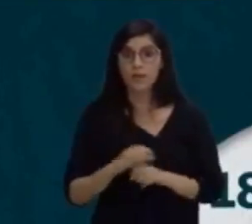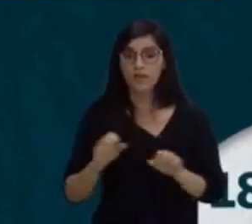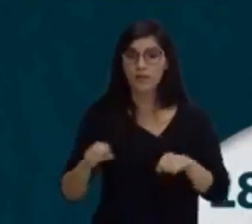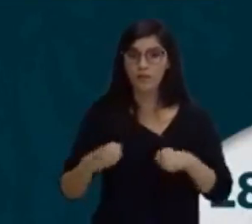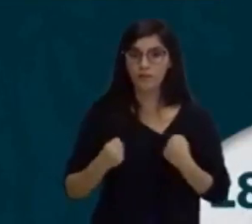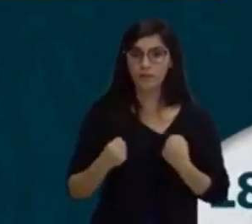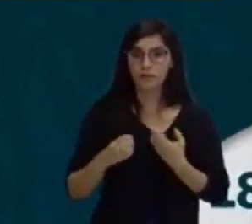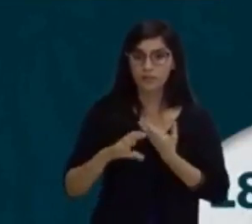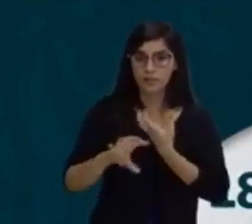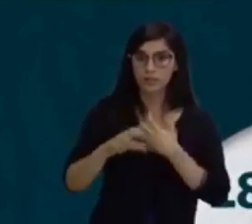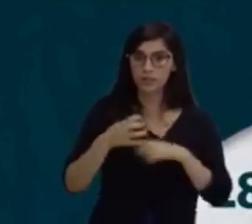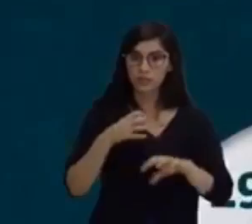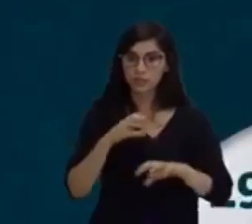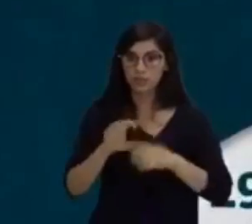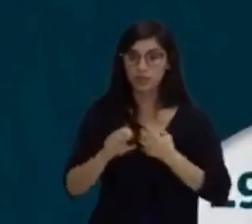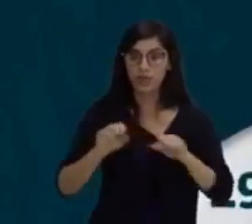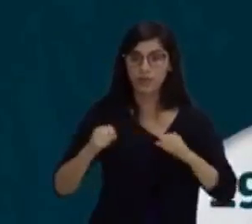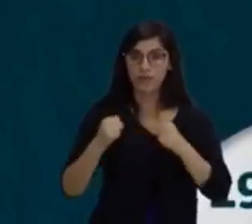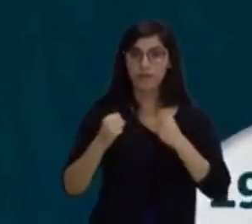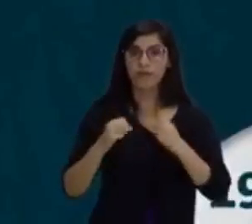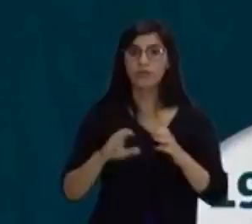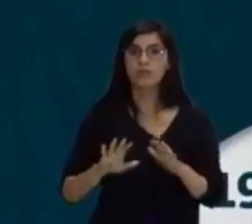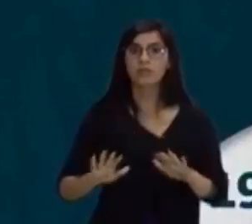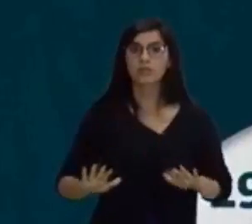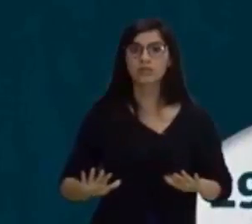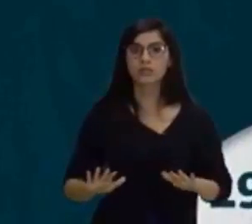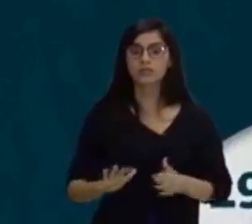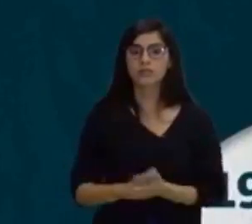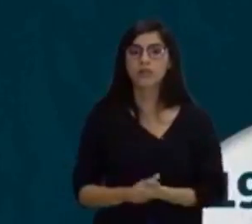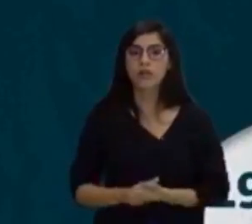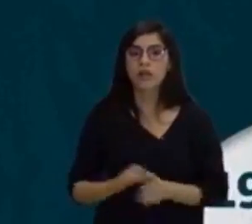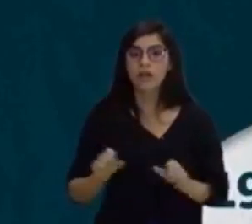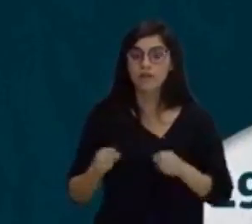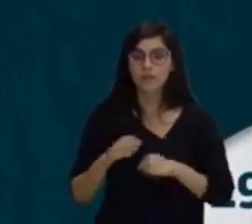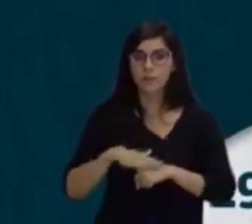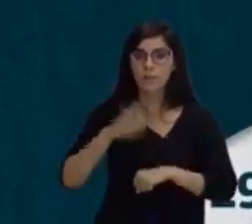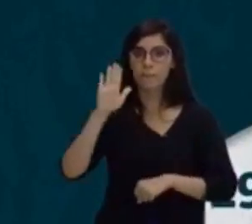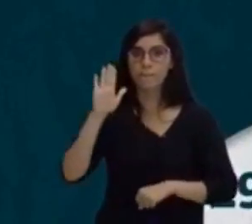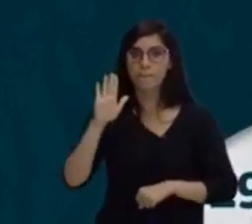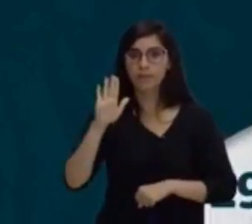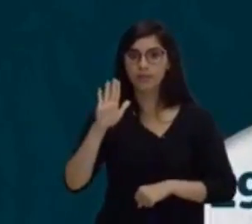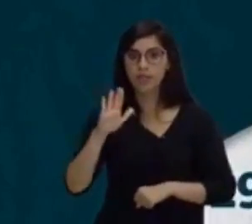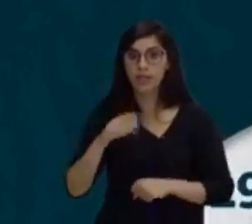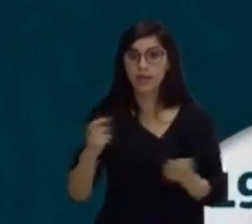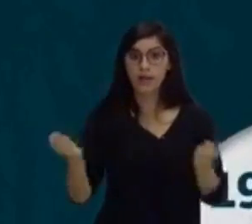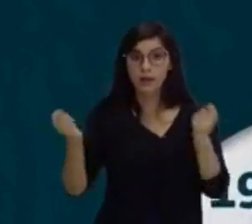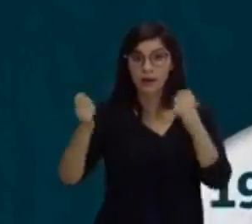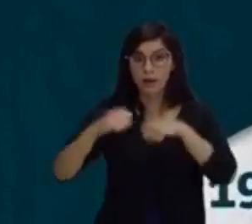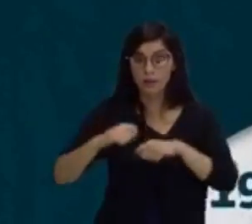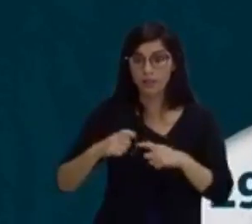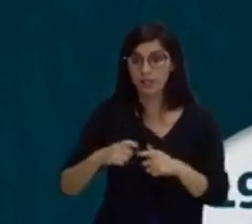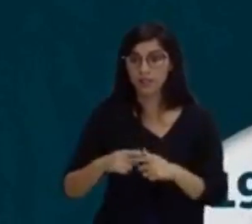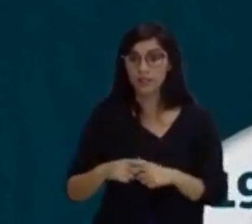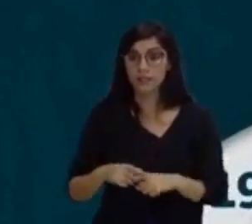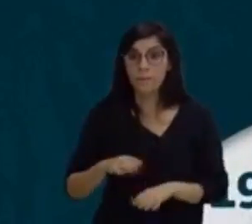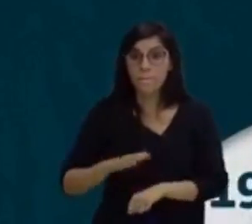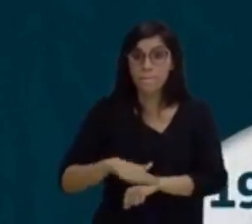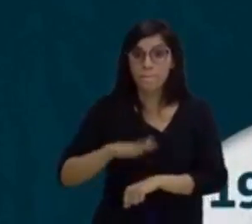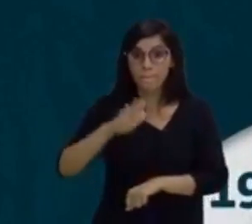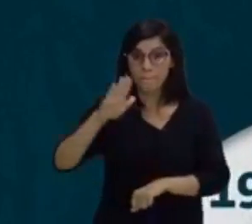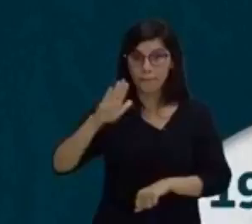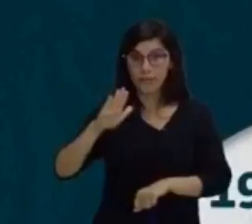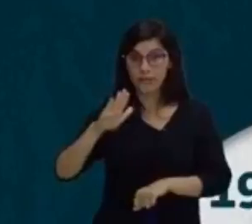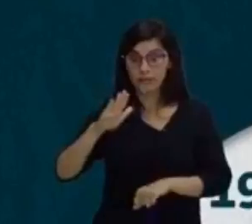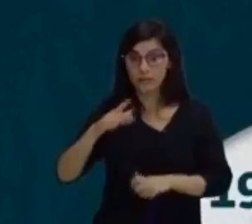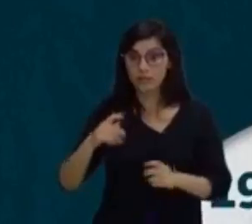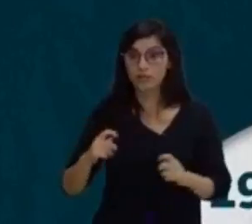resistência. Vamos seguindo. A força máxima, ela abrange a capacidade máxima de produção de força